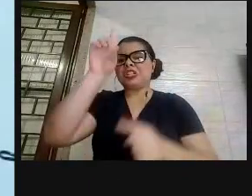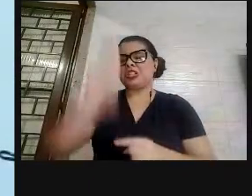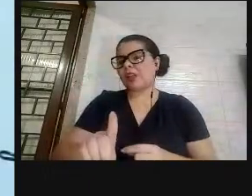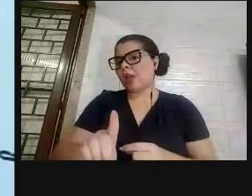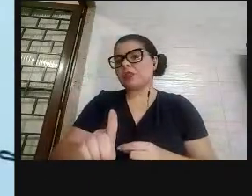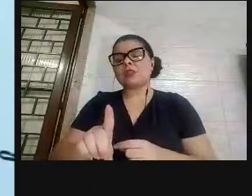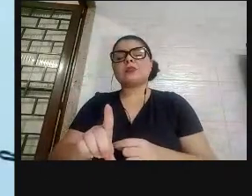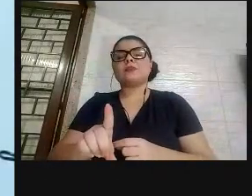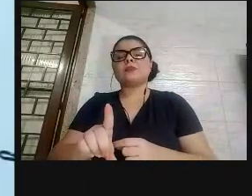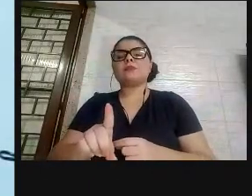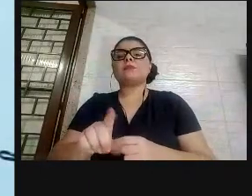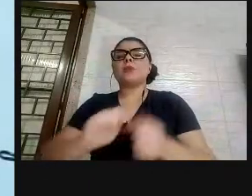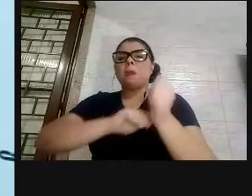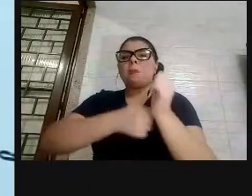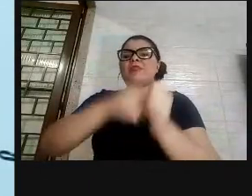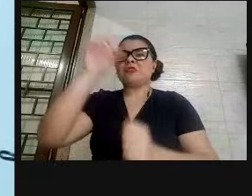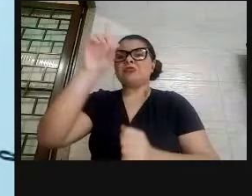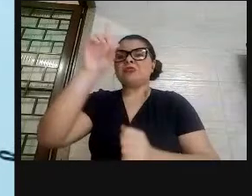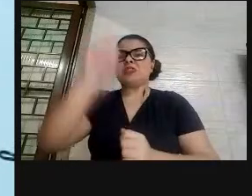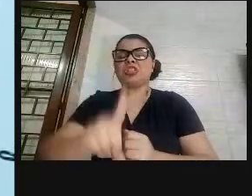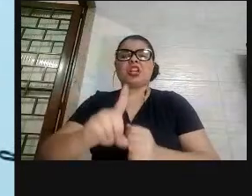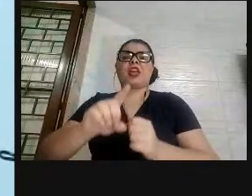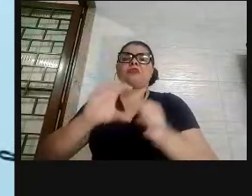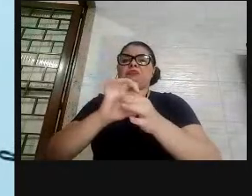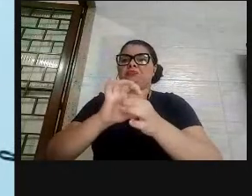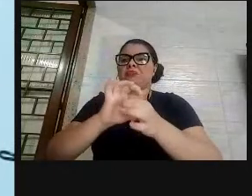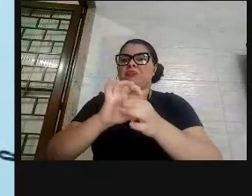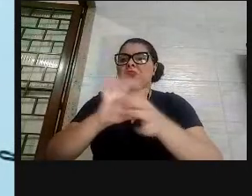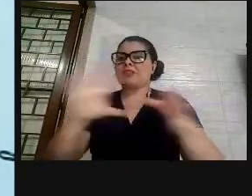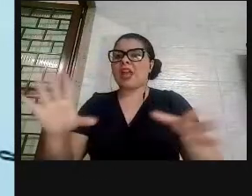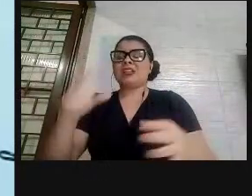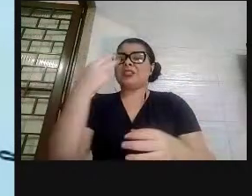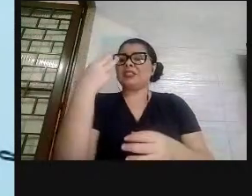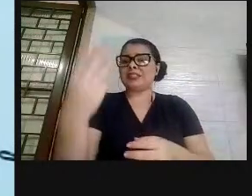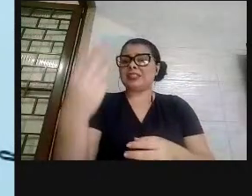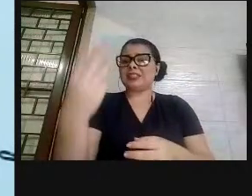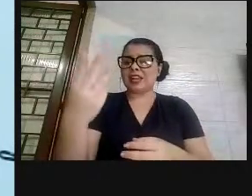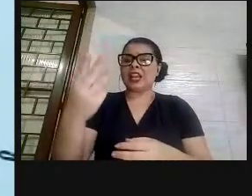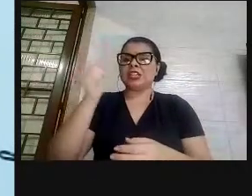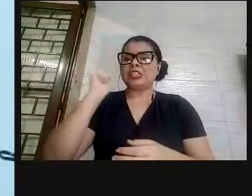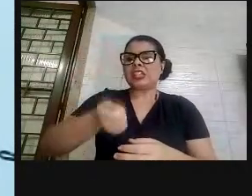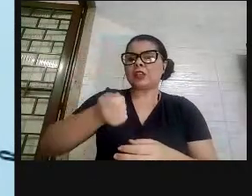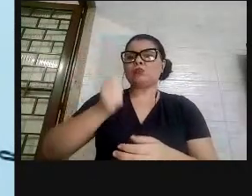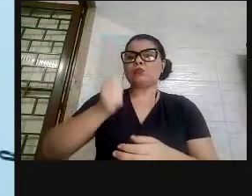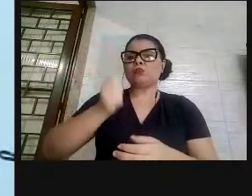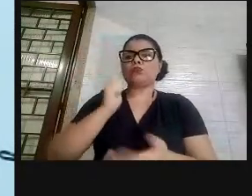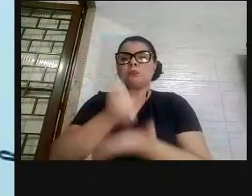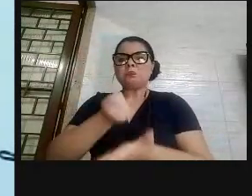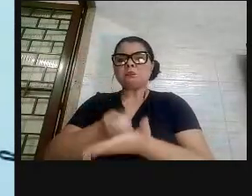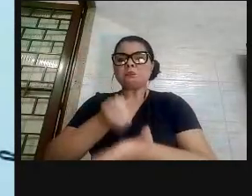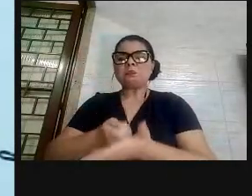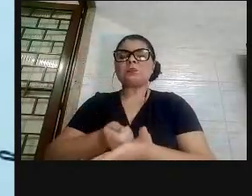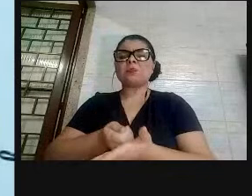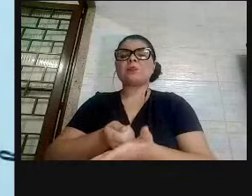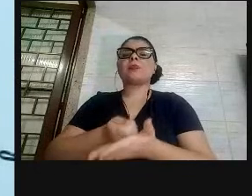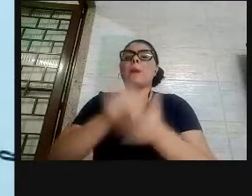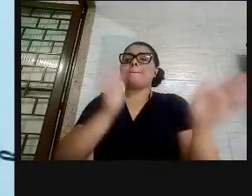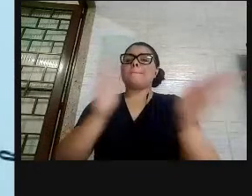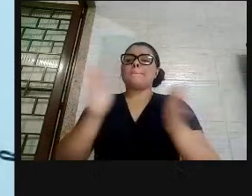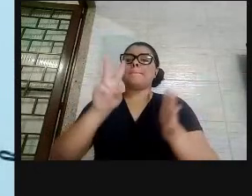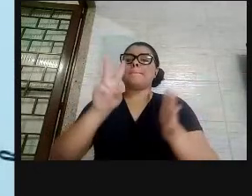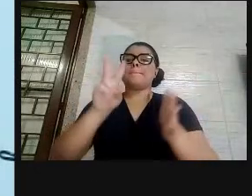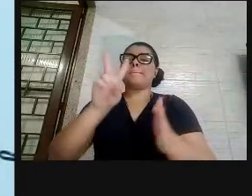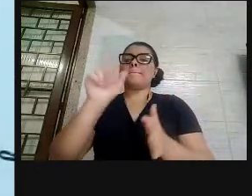liberdades, castração de direitos. Nós tivemos três ditaduras no século XX no Brasil, no período Vargas, no